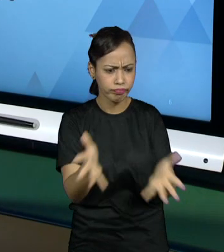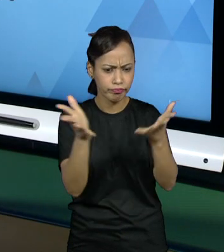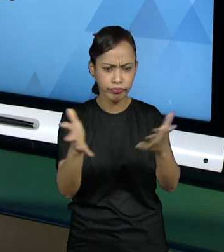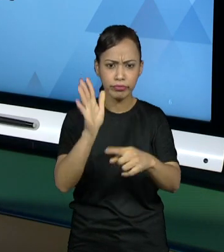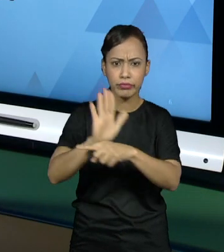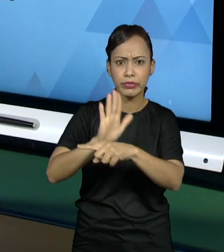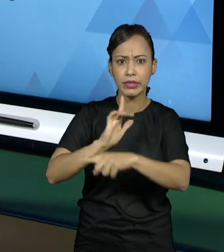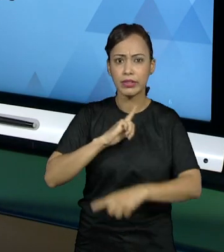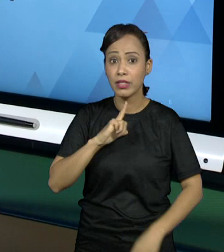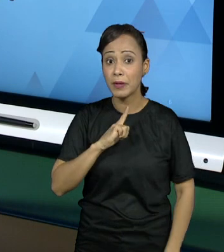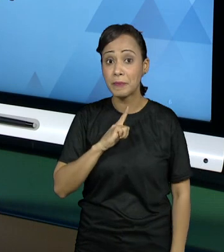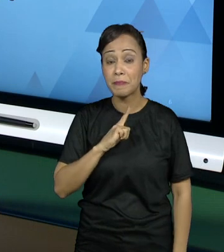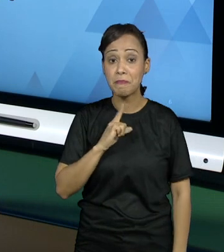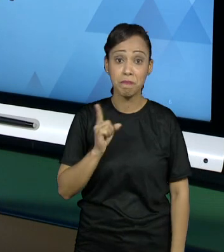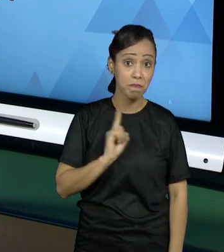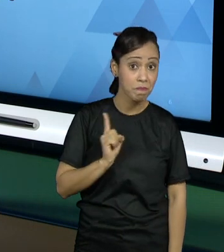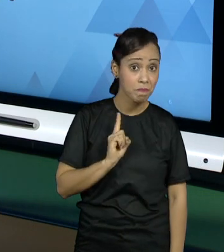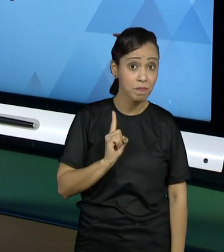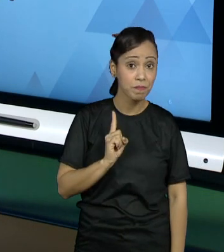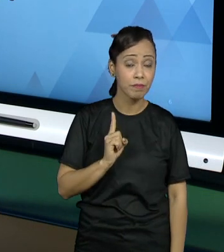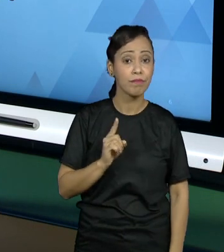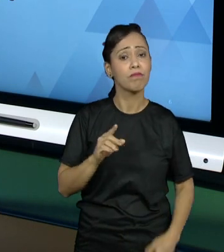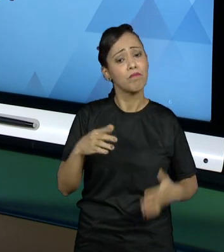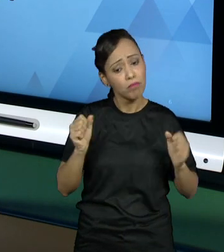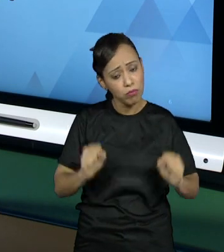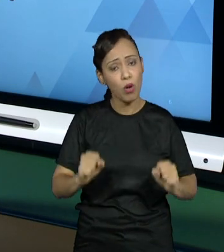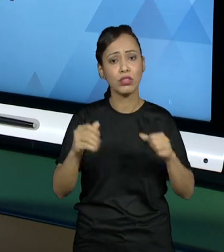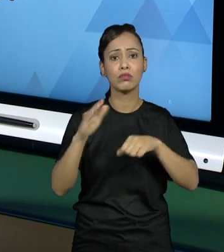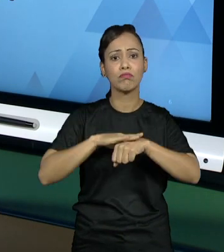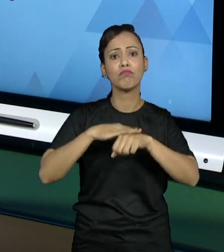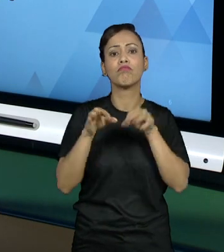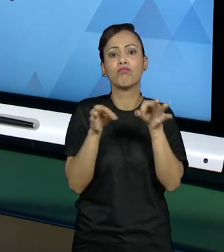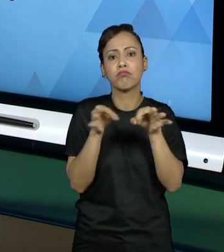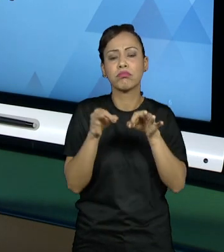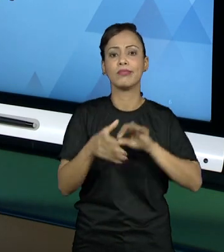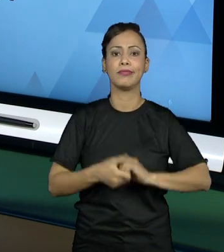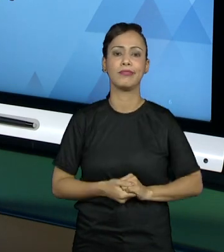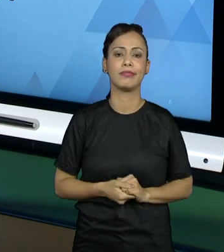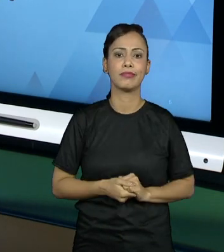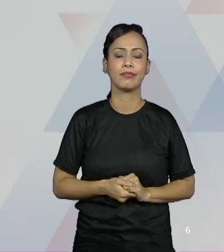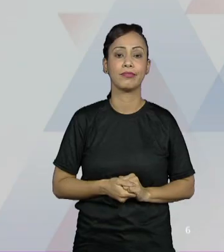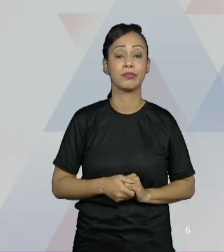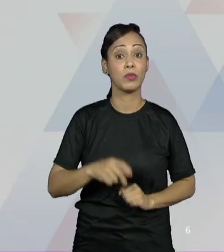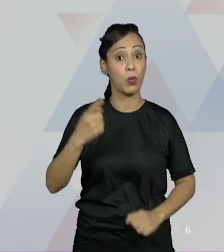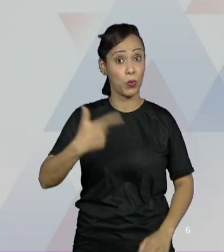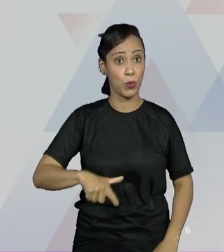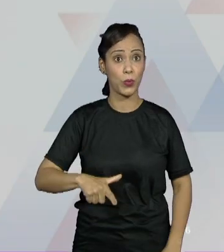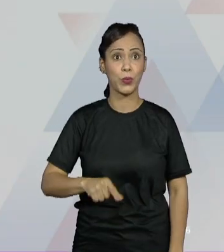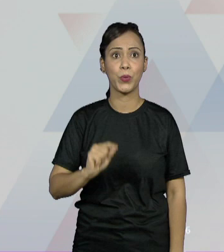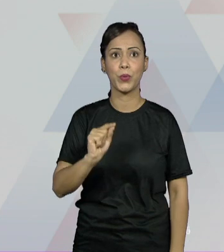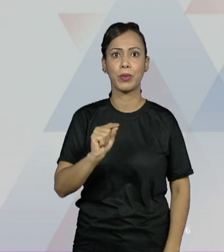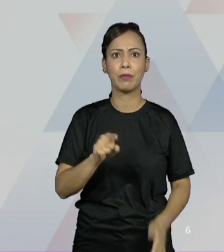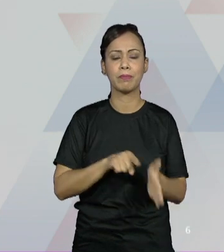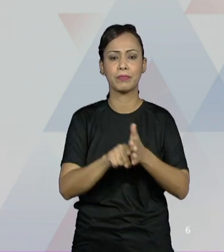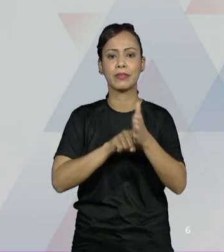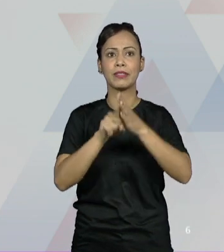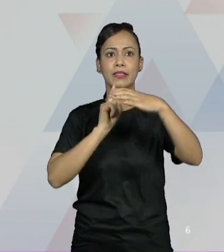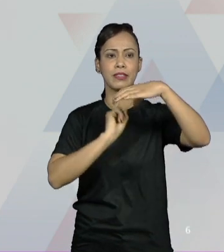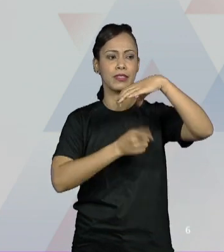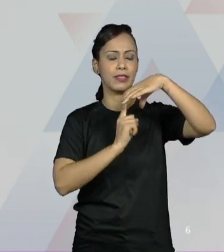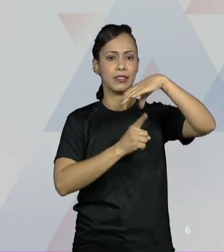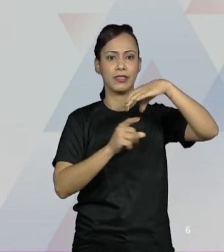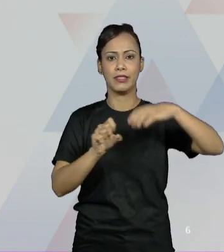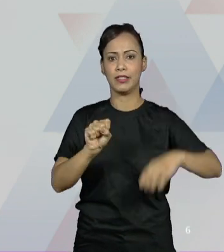Então, vocês podem estar desenvolvendo planos nessa área. Uma outra questão é a pesquisa com clientes e os